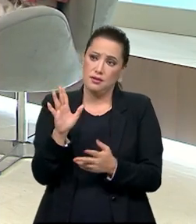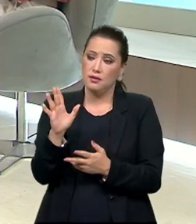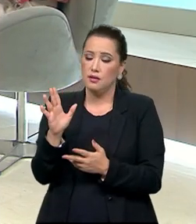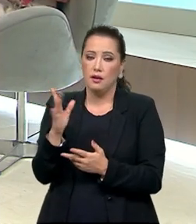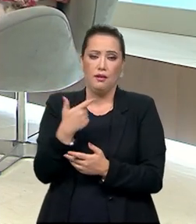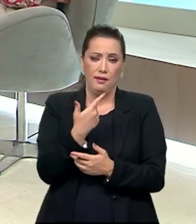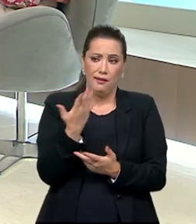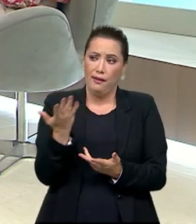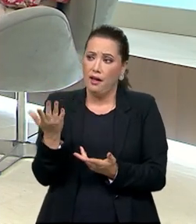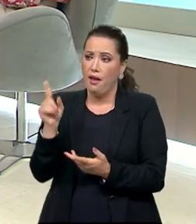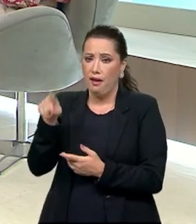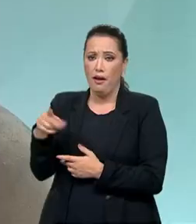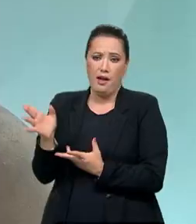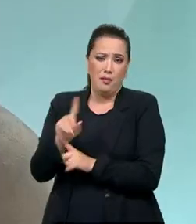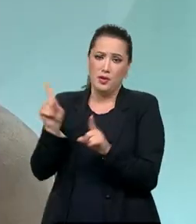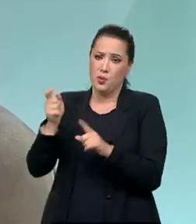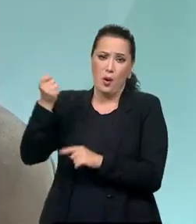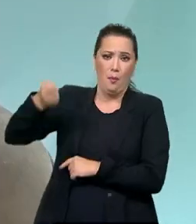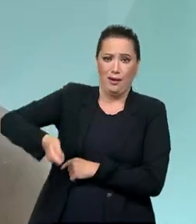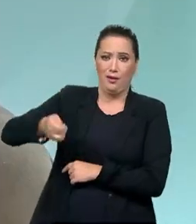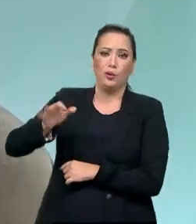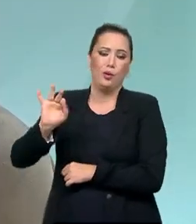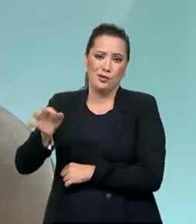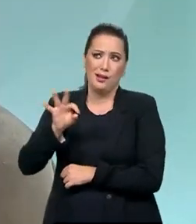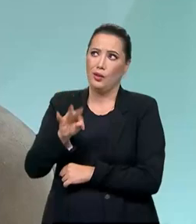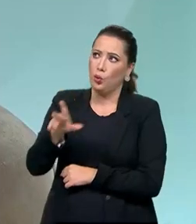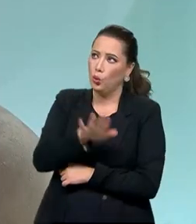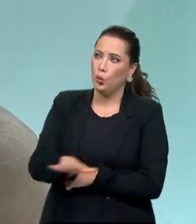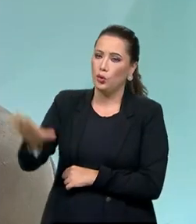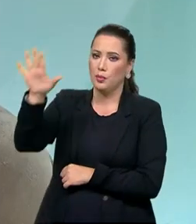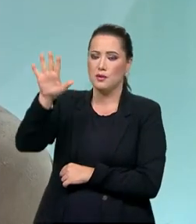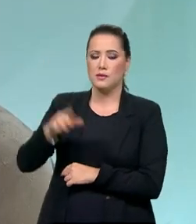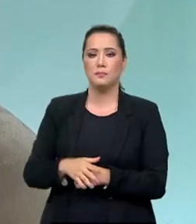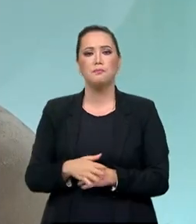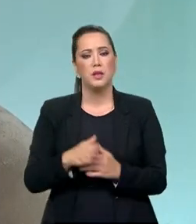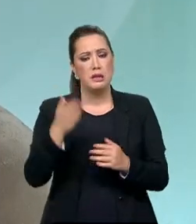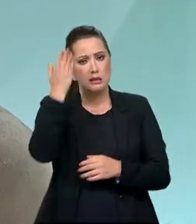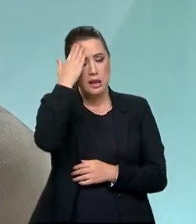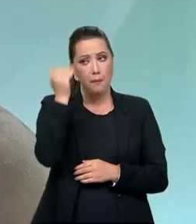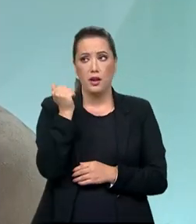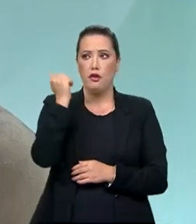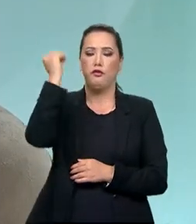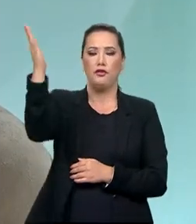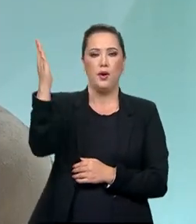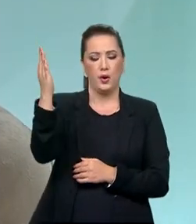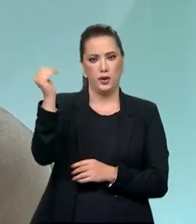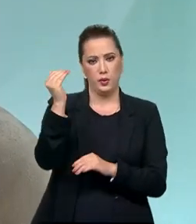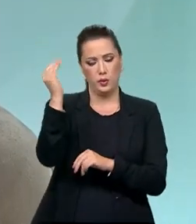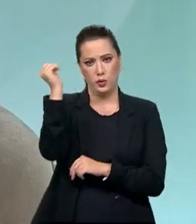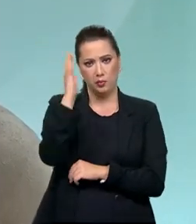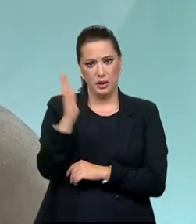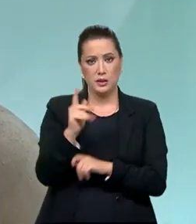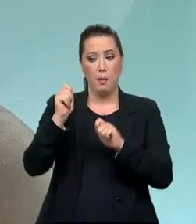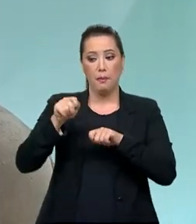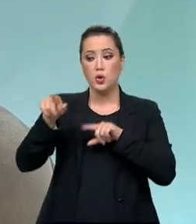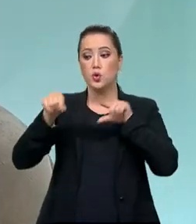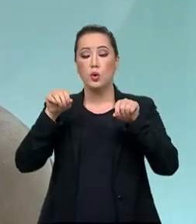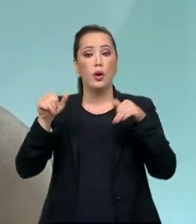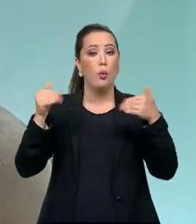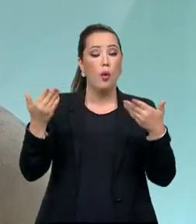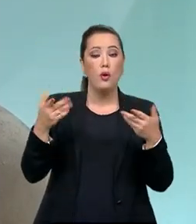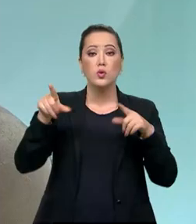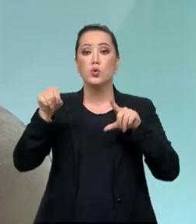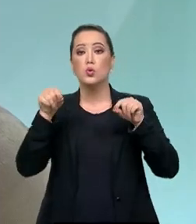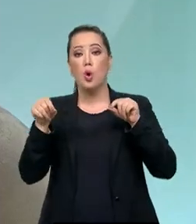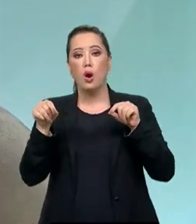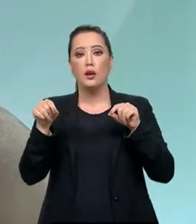Que também fica difícil. E sabe que no exterior pode ser opcional, ou a mulher ou o homem optar por